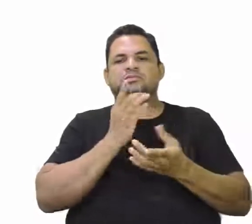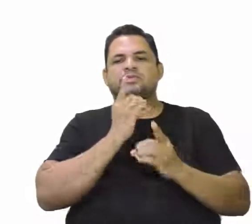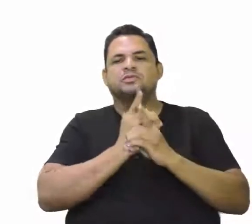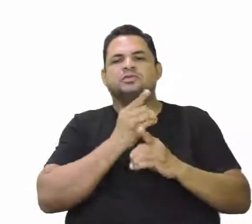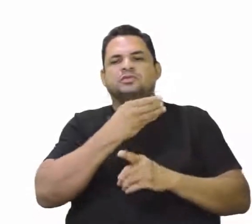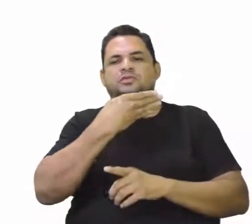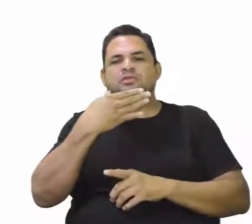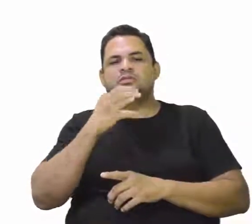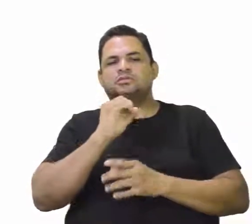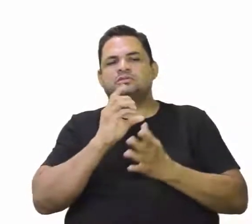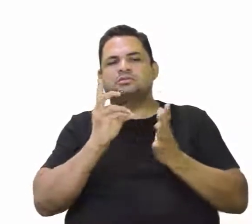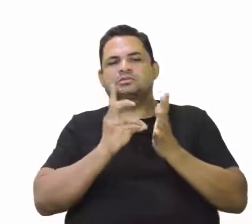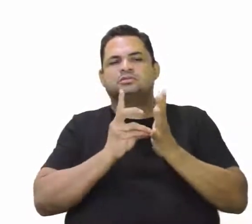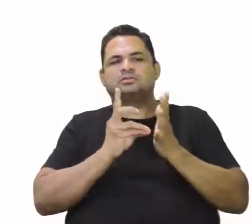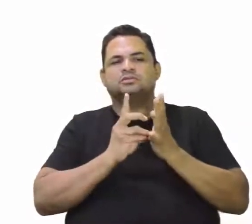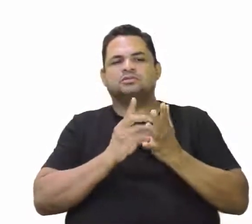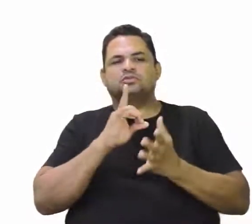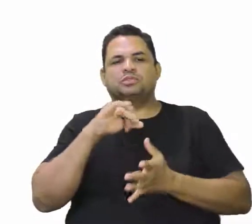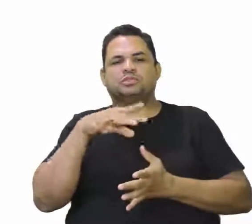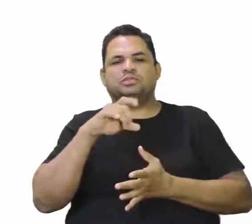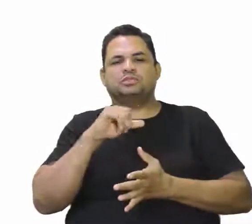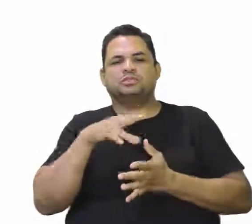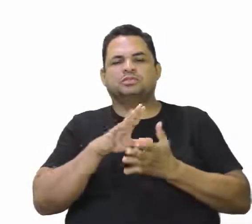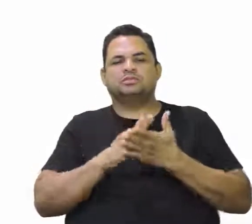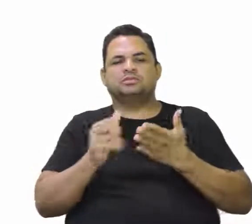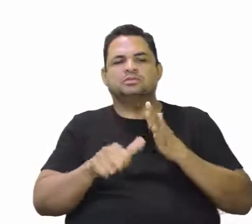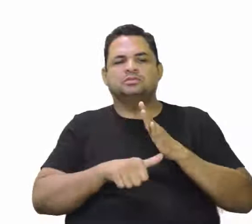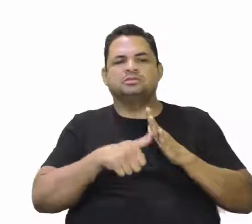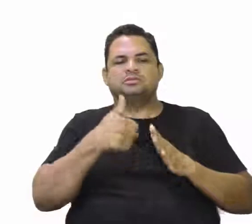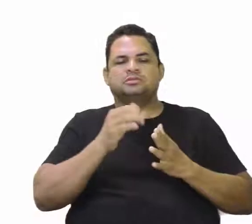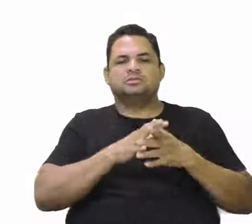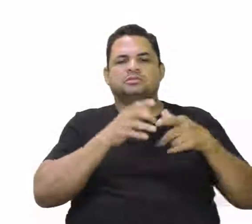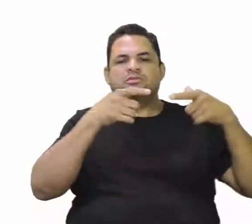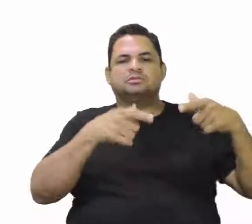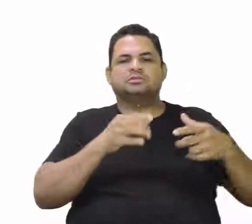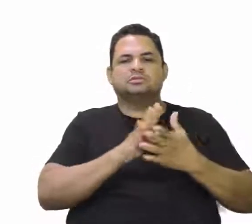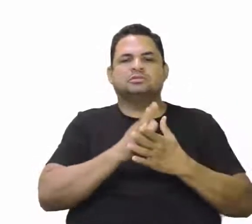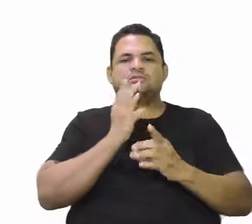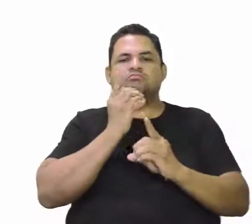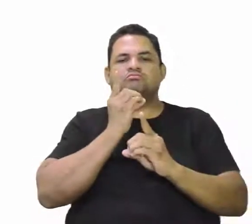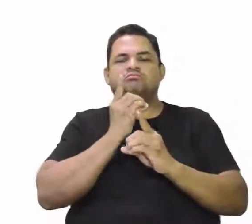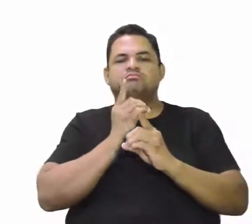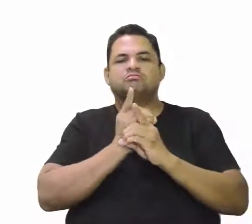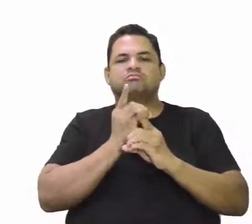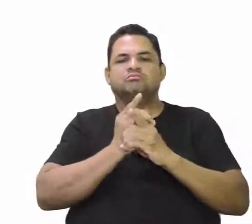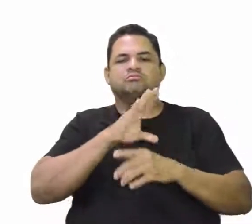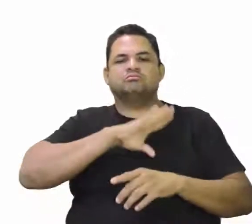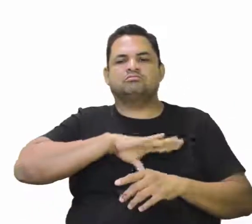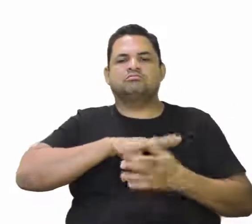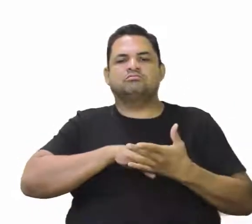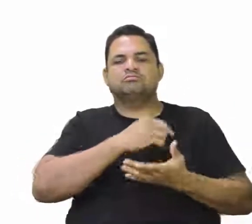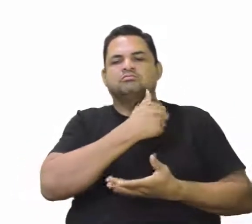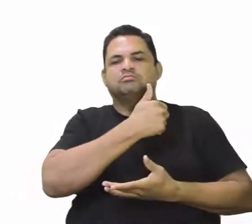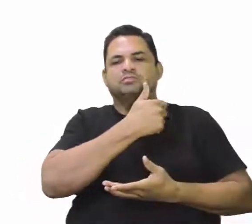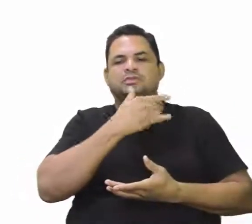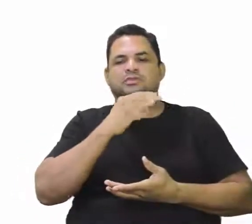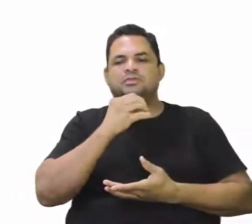400 índios tupiniquins. O primeiro lugar ocupado pelos portugueses onde ficavam por 10 dias foi